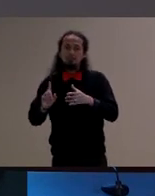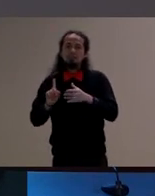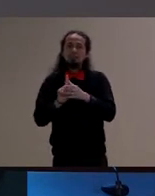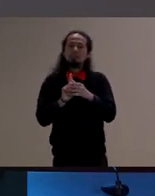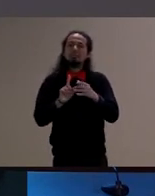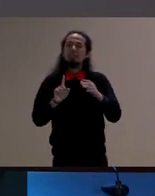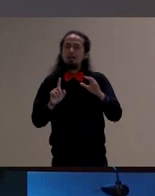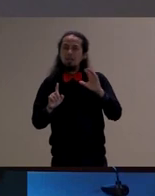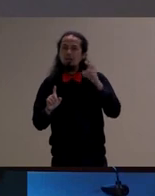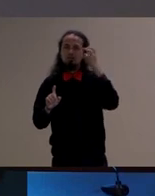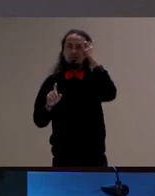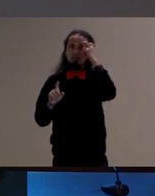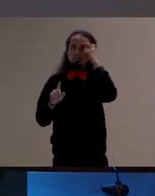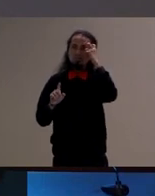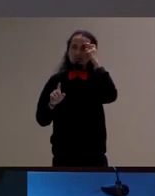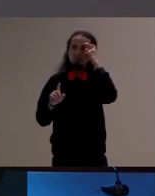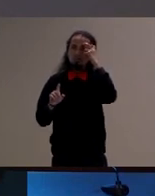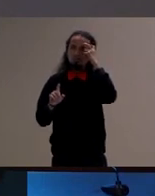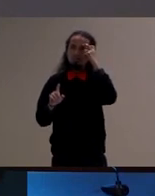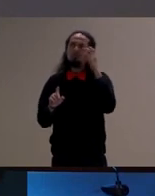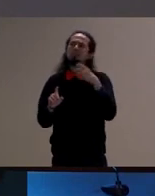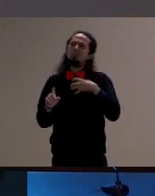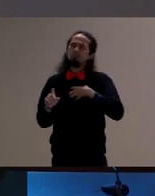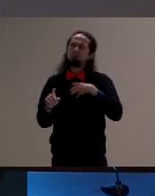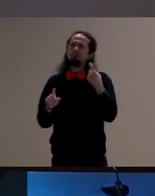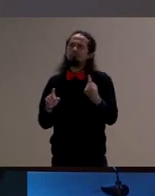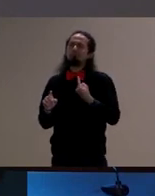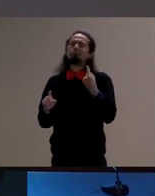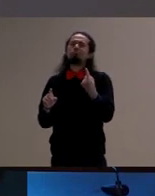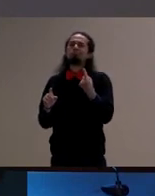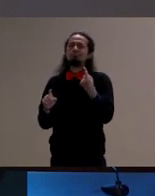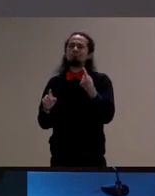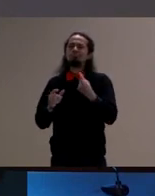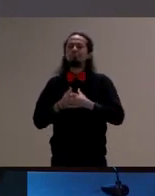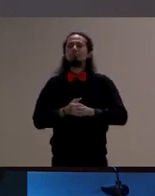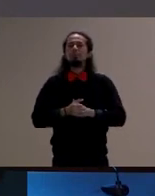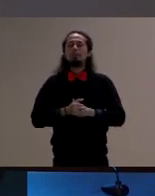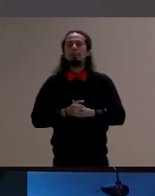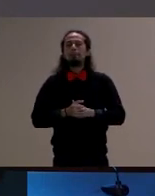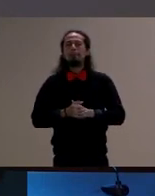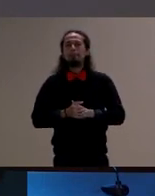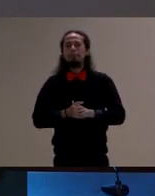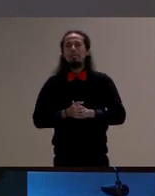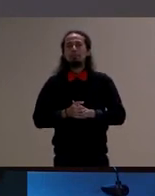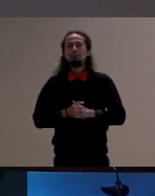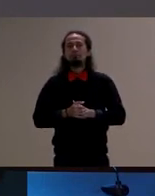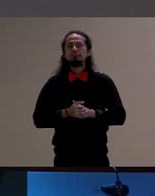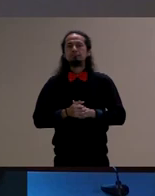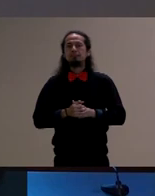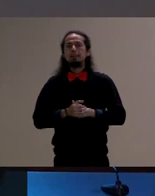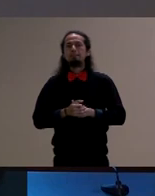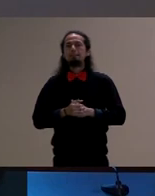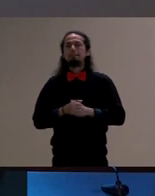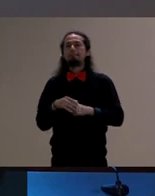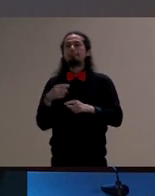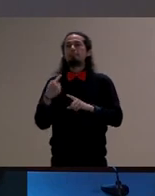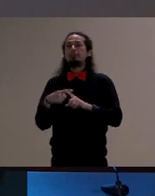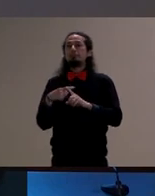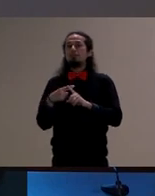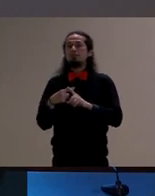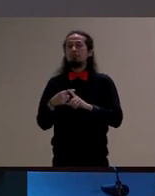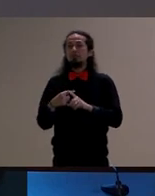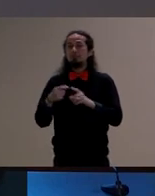singular então ao atravessar o sujeito ao produzir essas